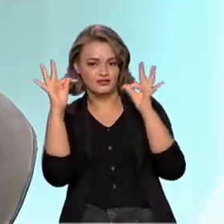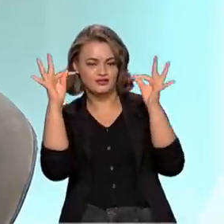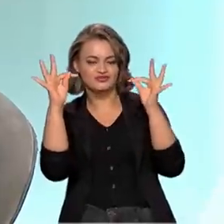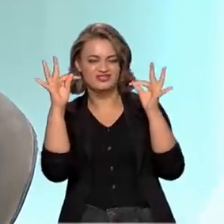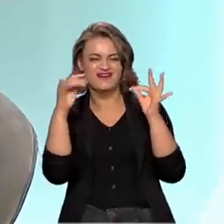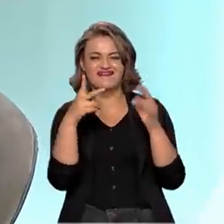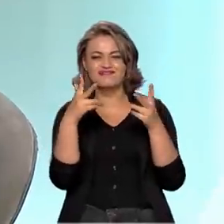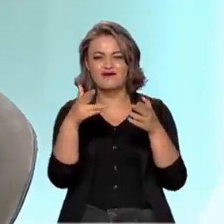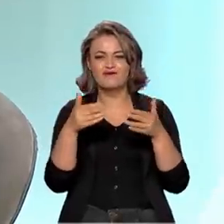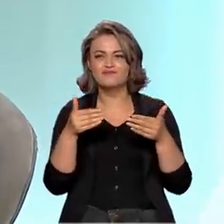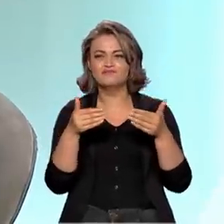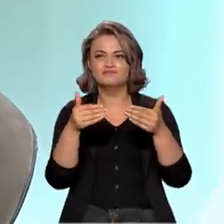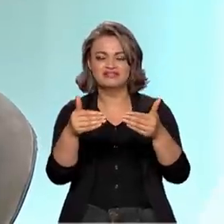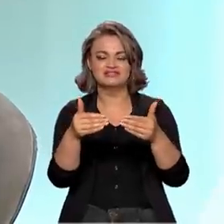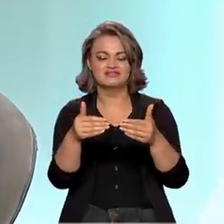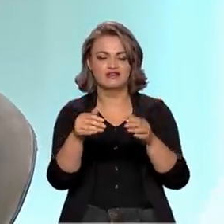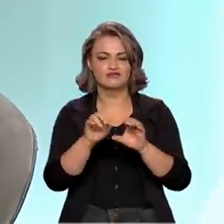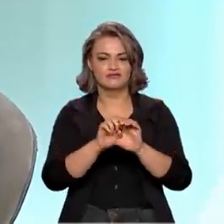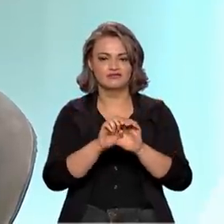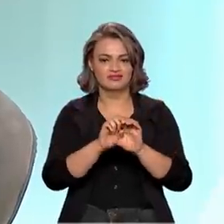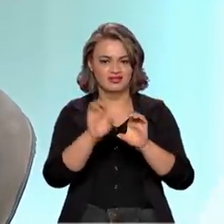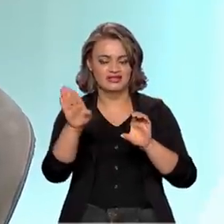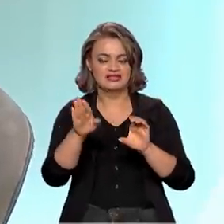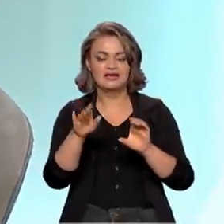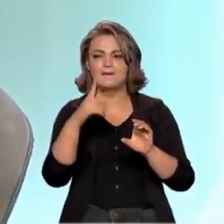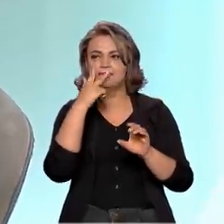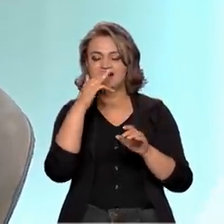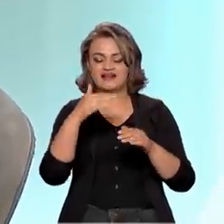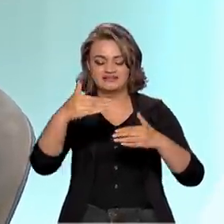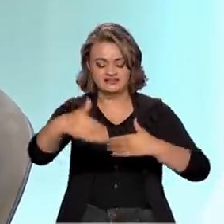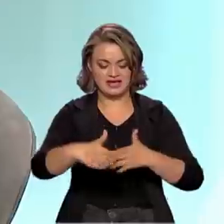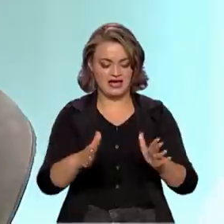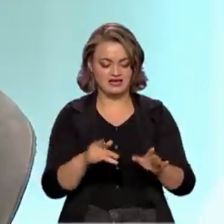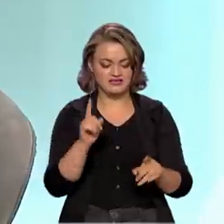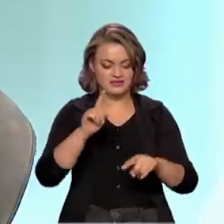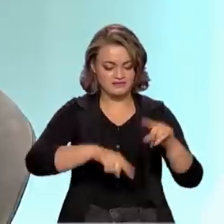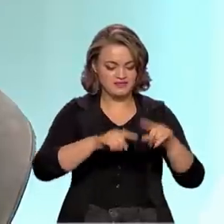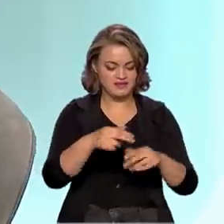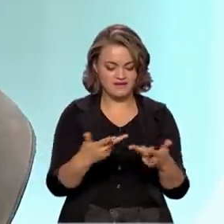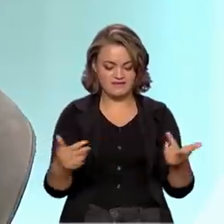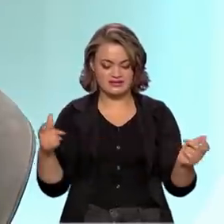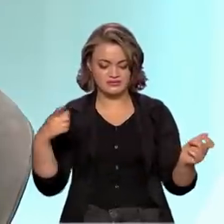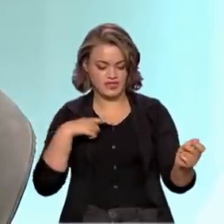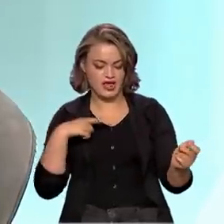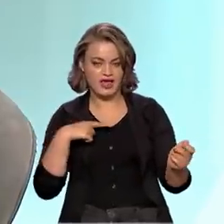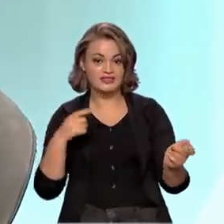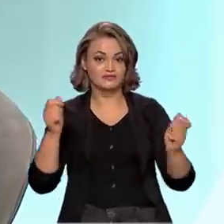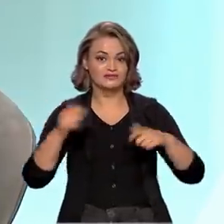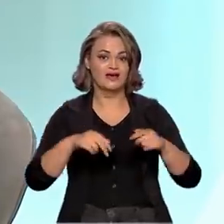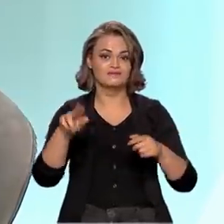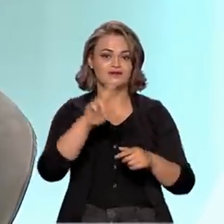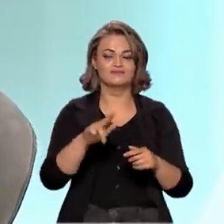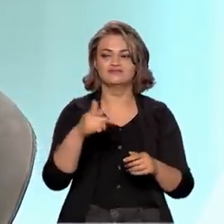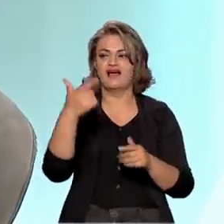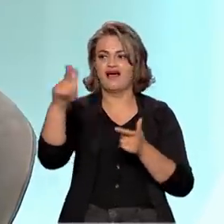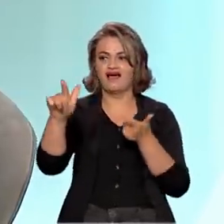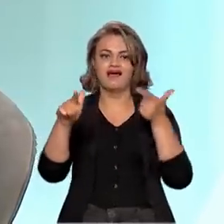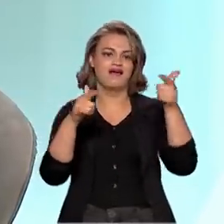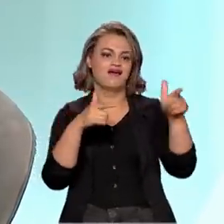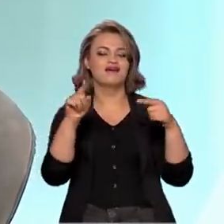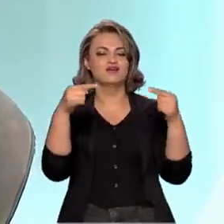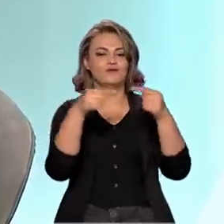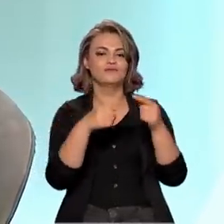eu costumo chamar o Ministério, uma caixa de ferramentas, pode atuar de forma transversal com qualquer Ministério, apoiando as políticas